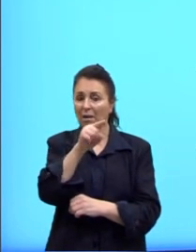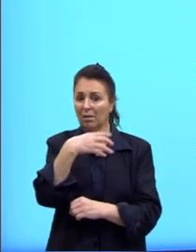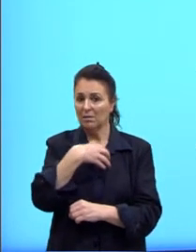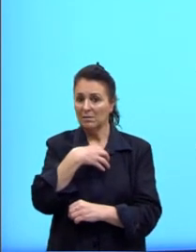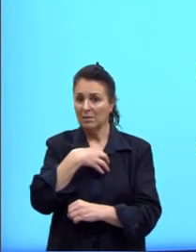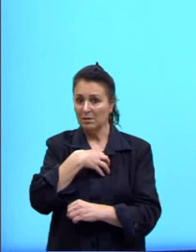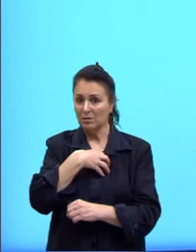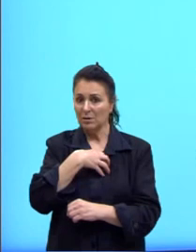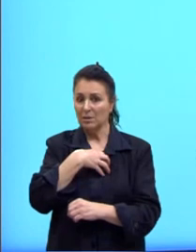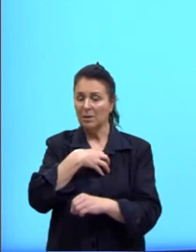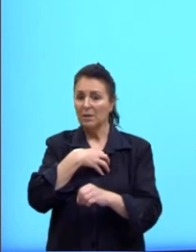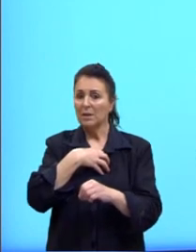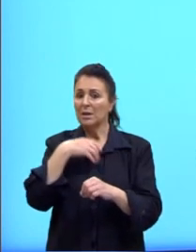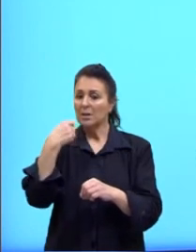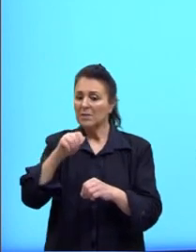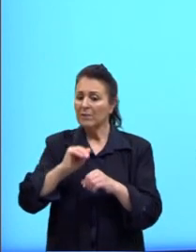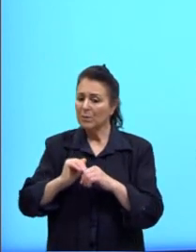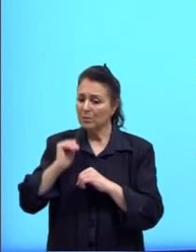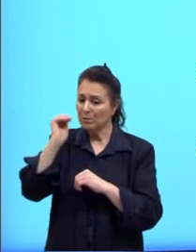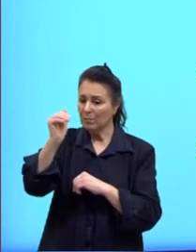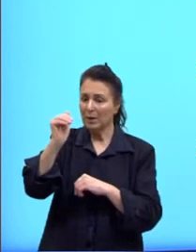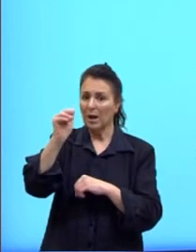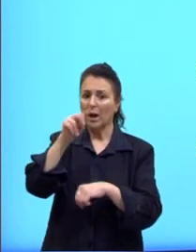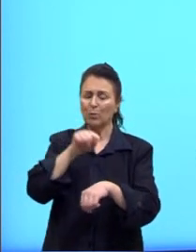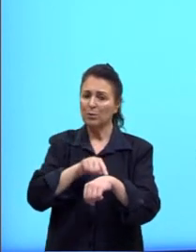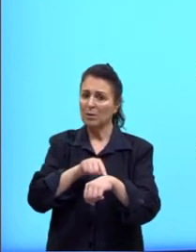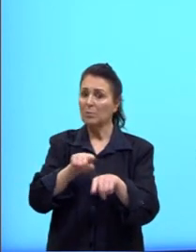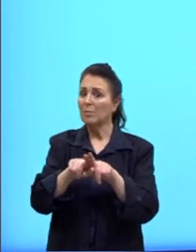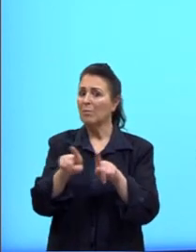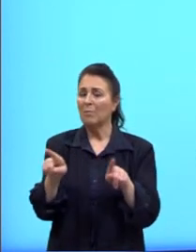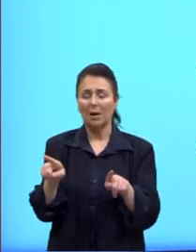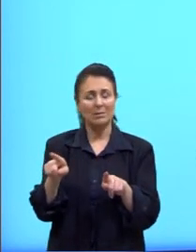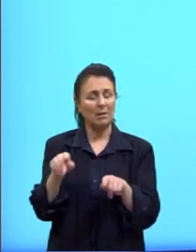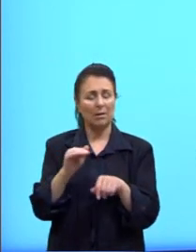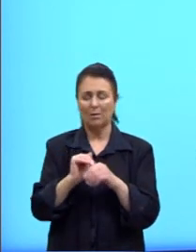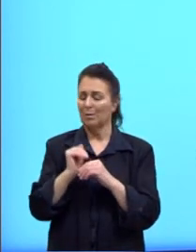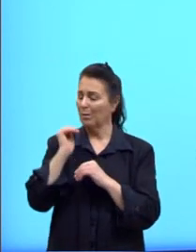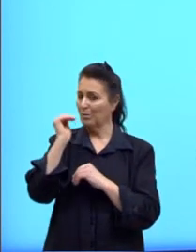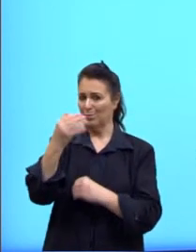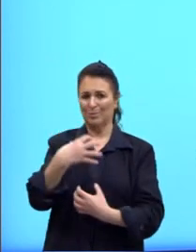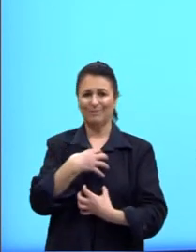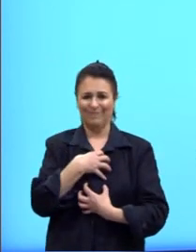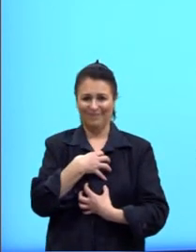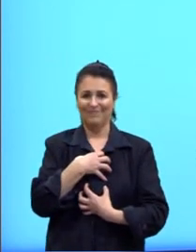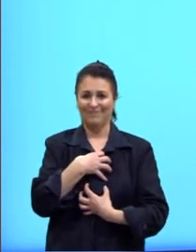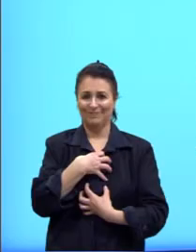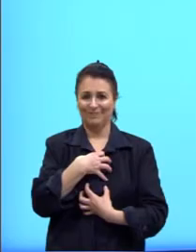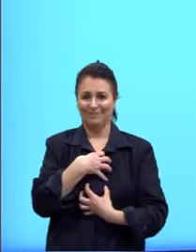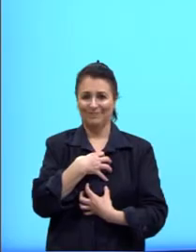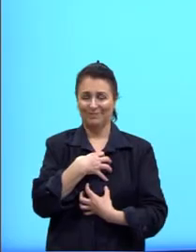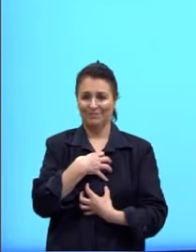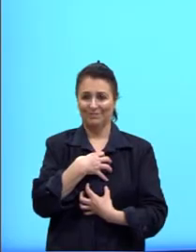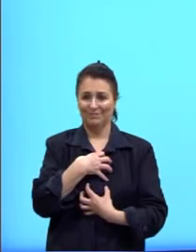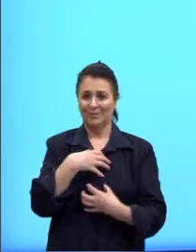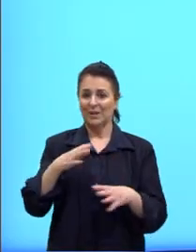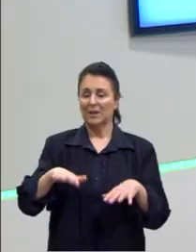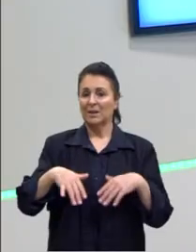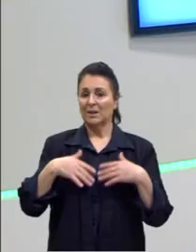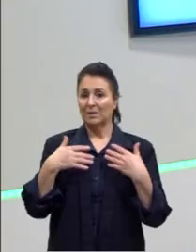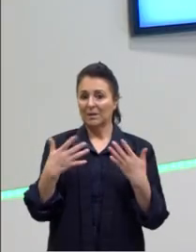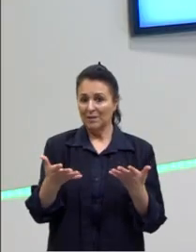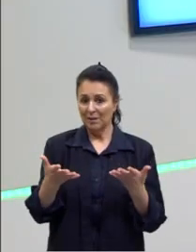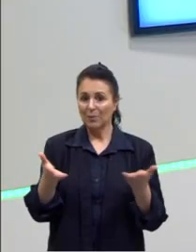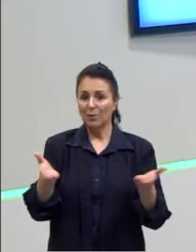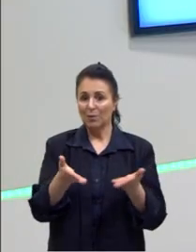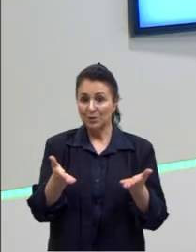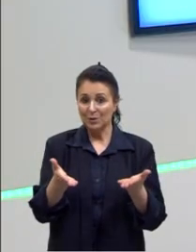deveria ter superado algumas coisas com o tempo, mas que ela não superou. Ok? Então, era isso